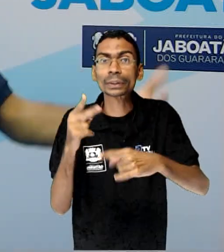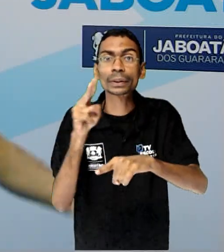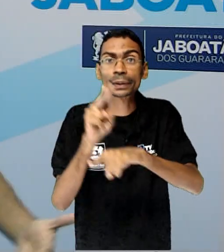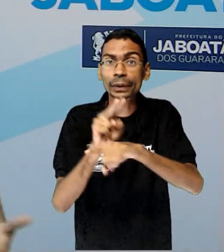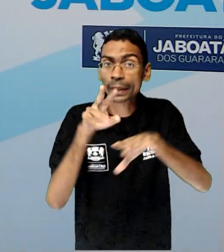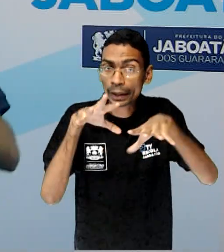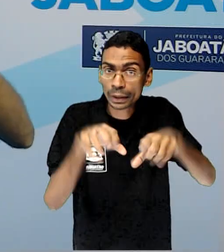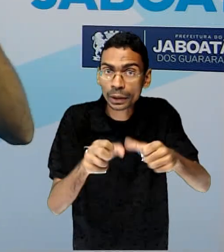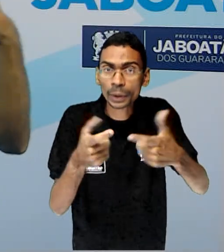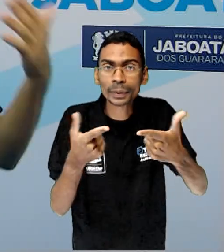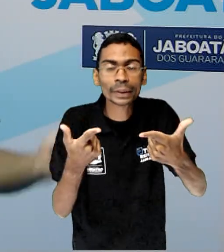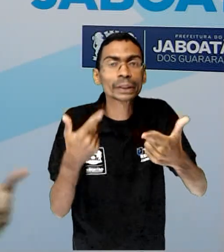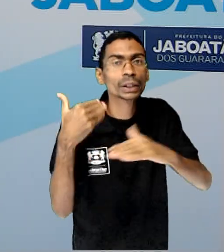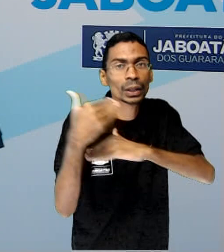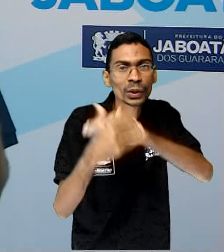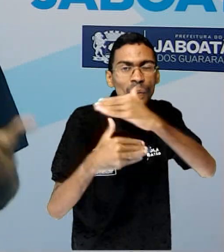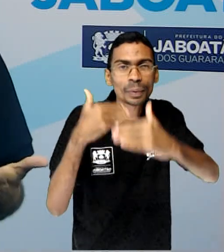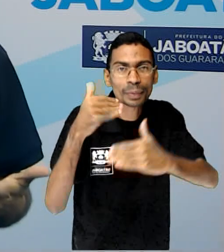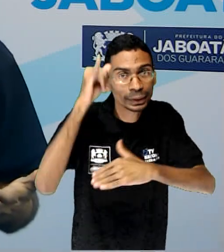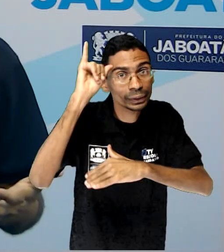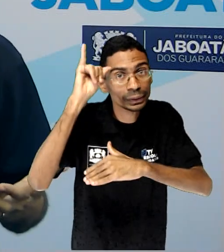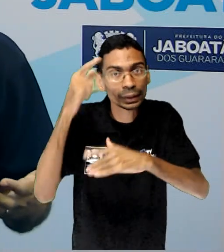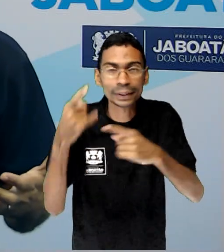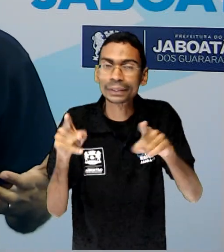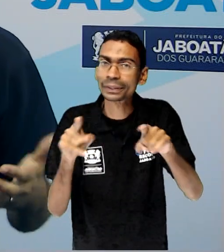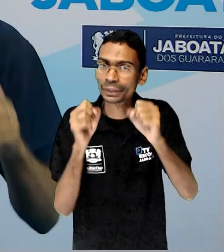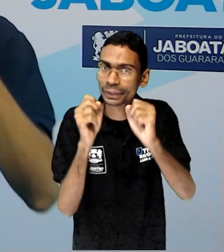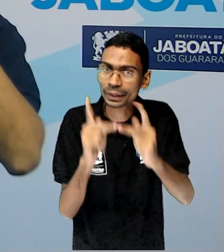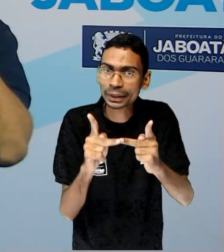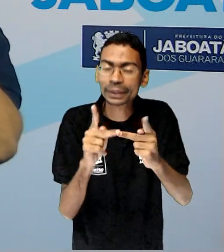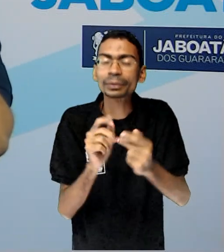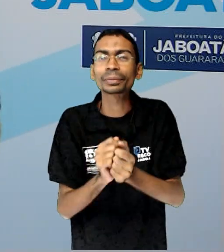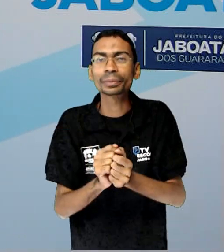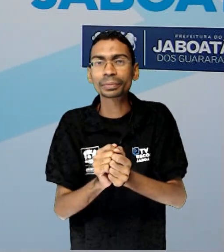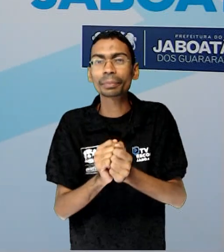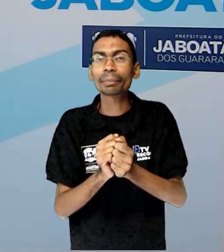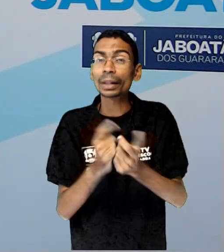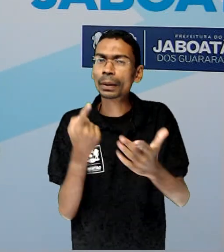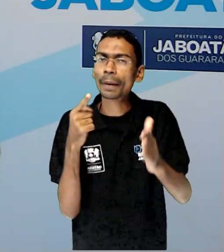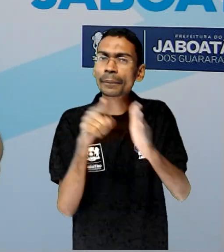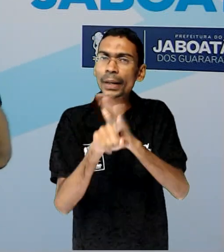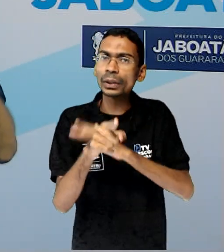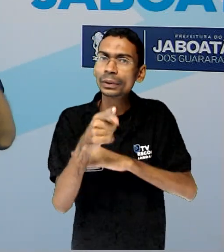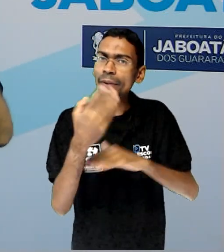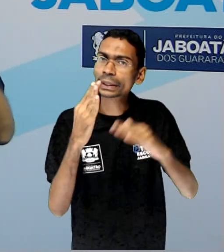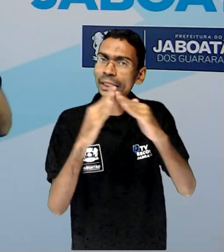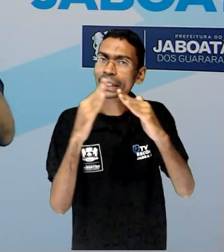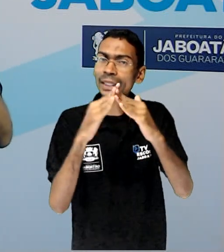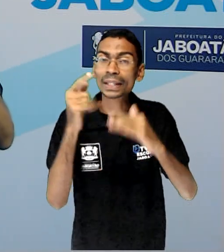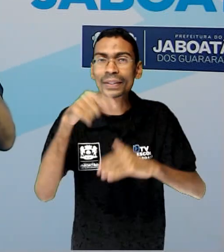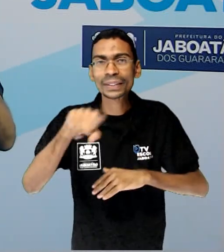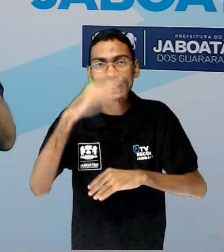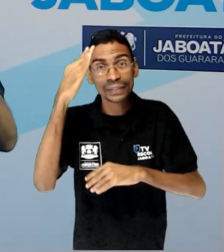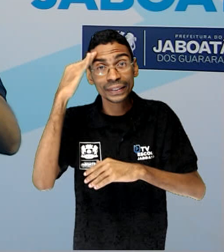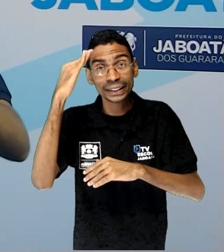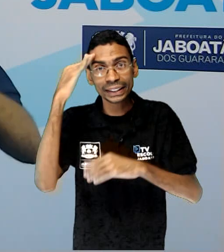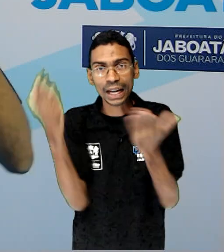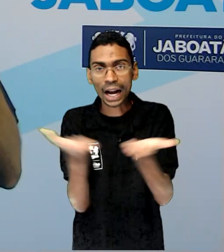criação e desenvolvimento do gado, tá? Mas aí eu quero perguntar uma coisa que você vai entender agora.